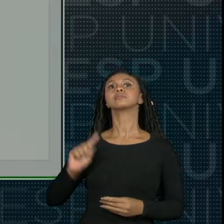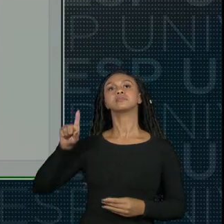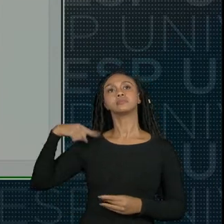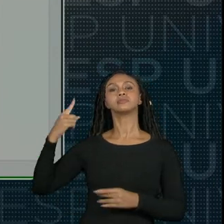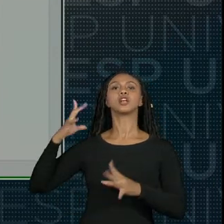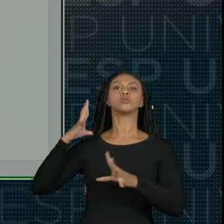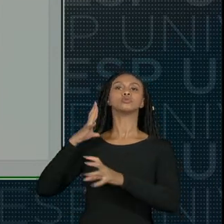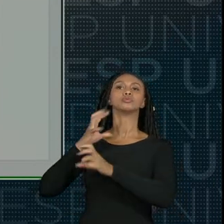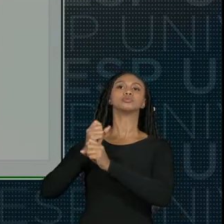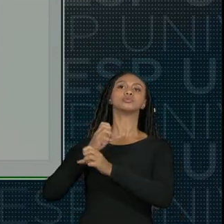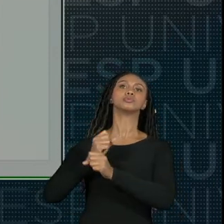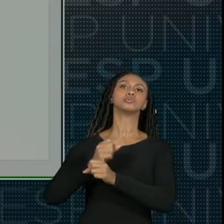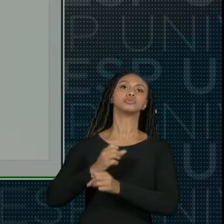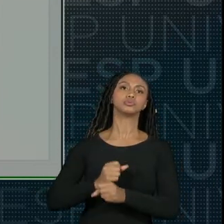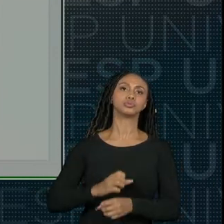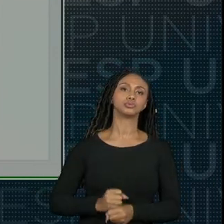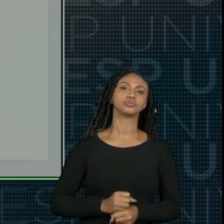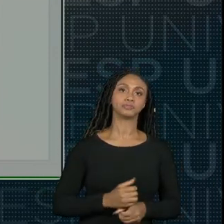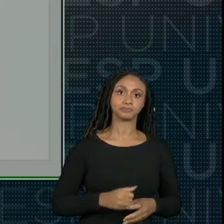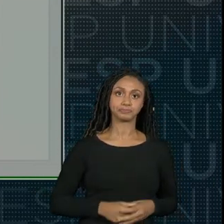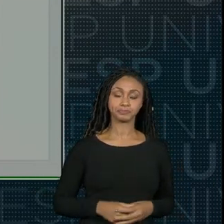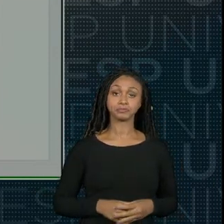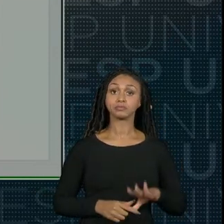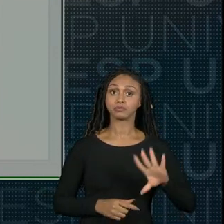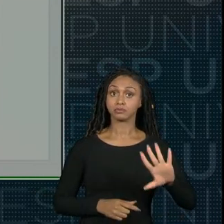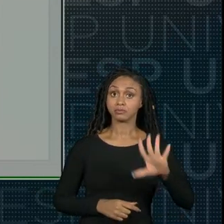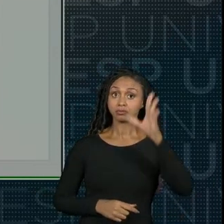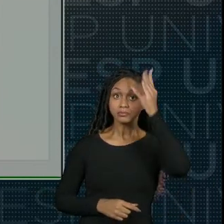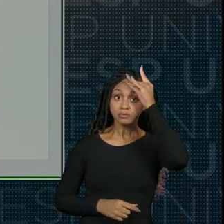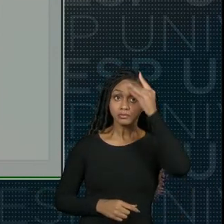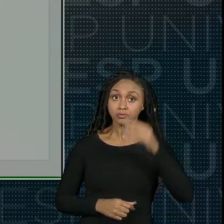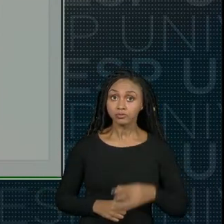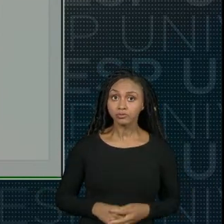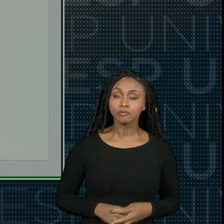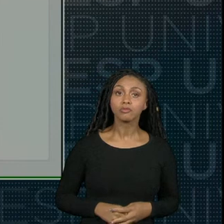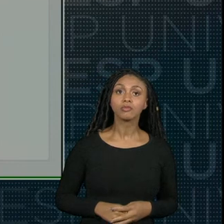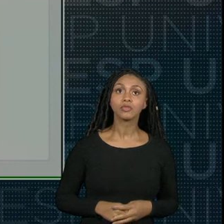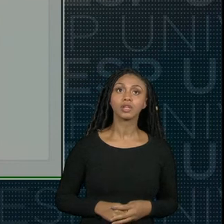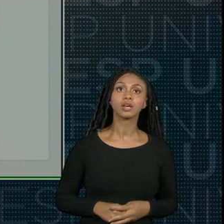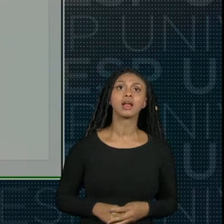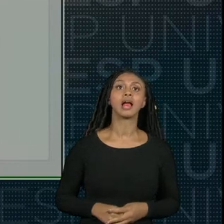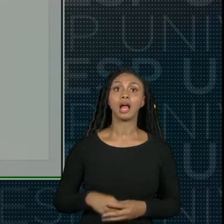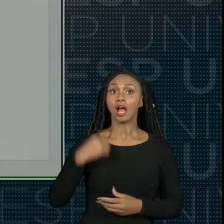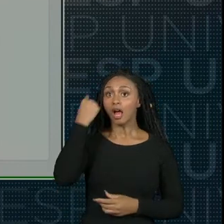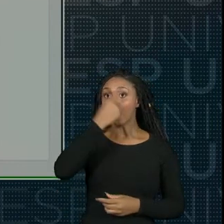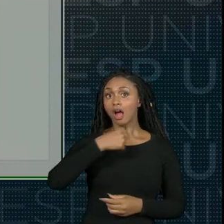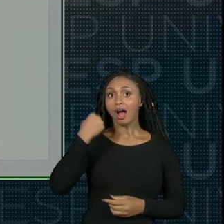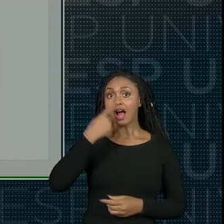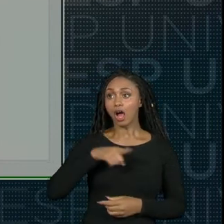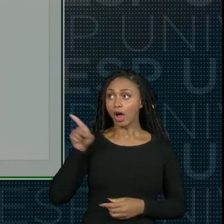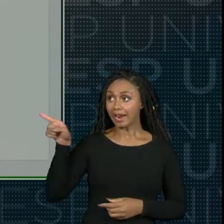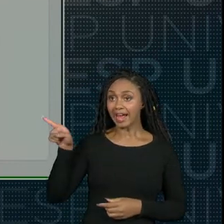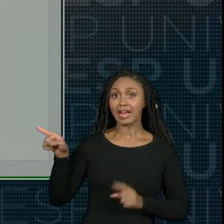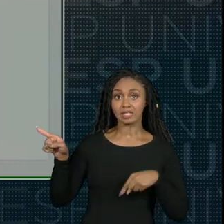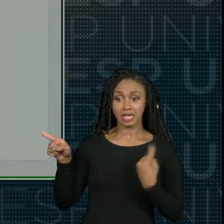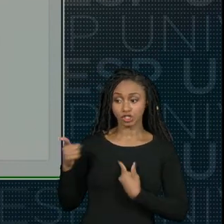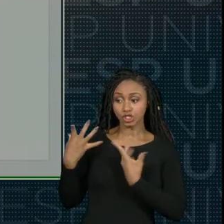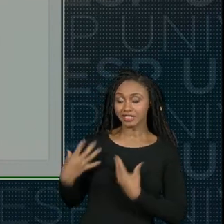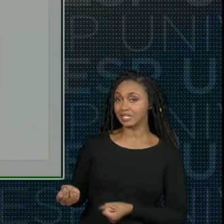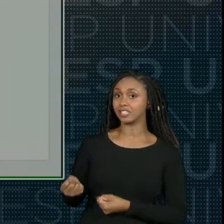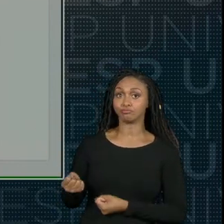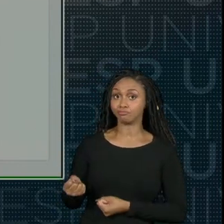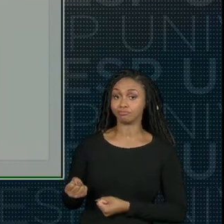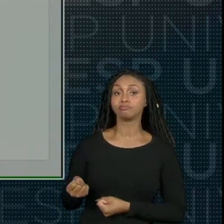concluiu com a certificação extracurricular lembrando que não necessariamente é a carga horária que vai ser validada vão ser feitos aqueles